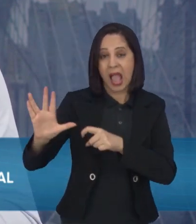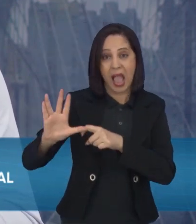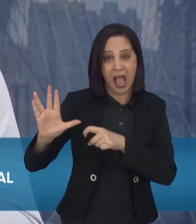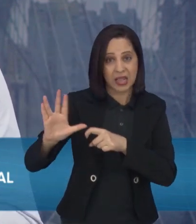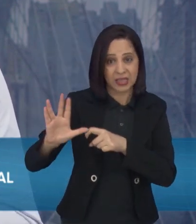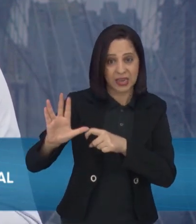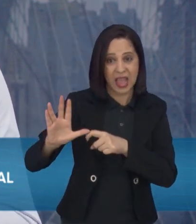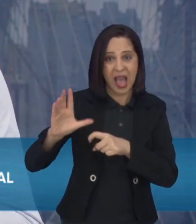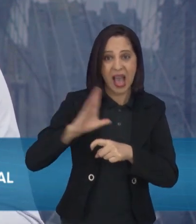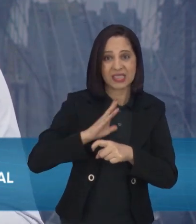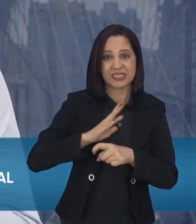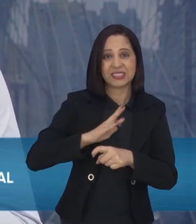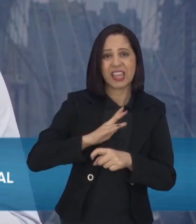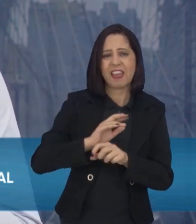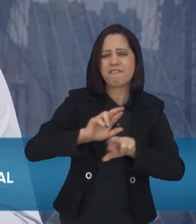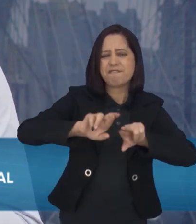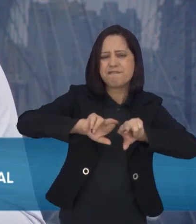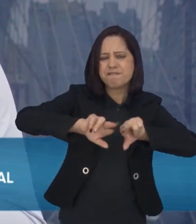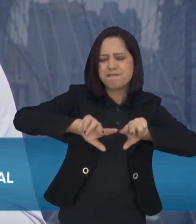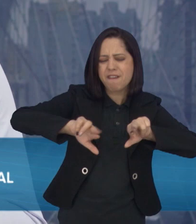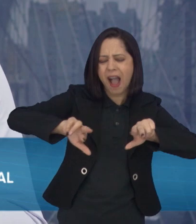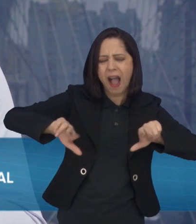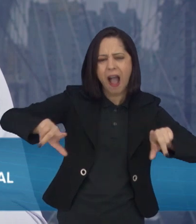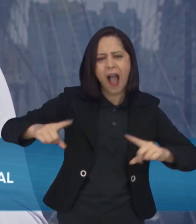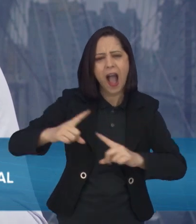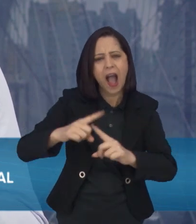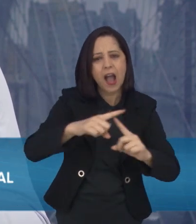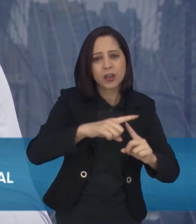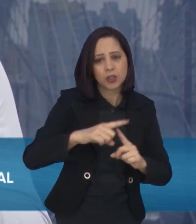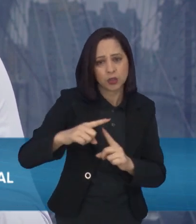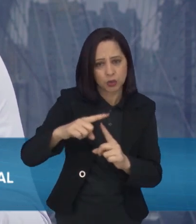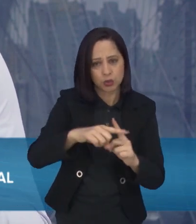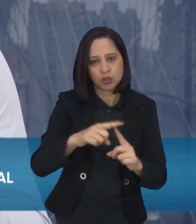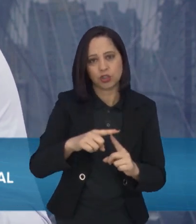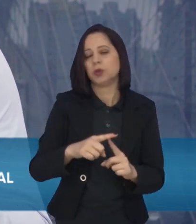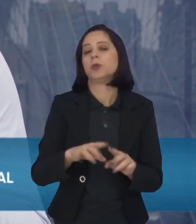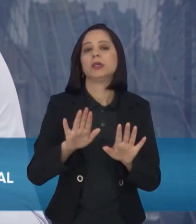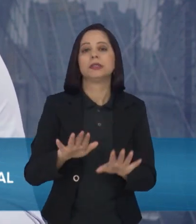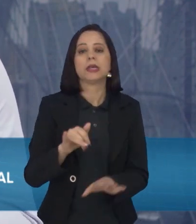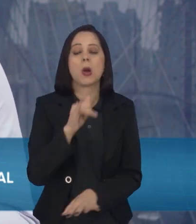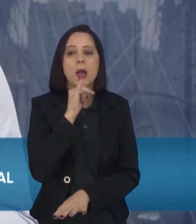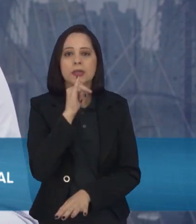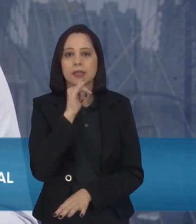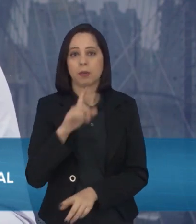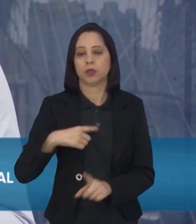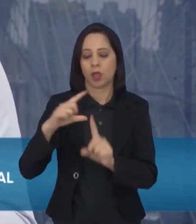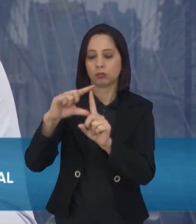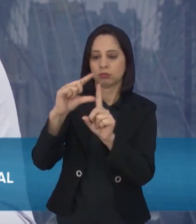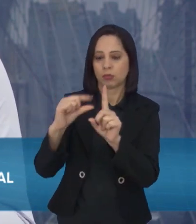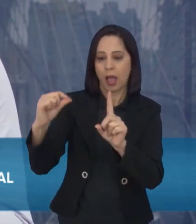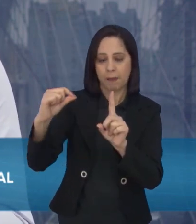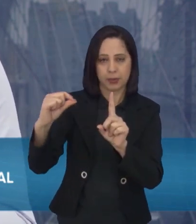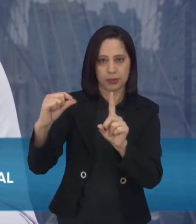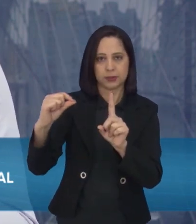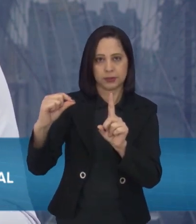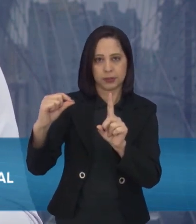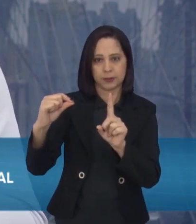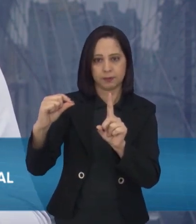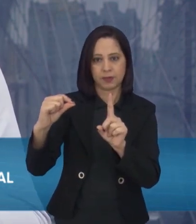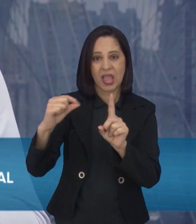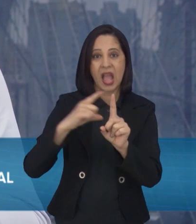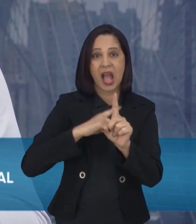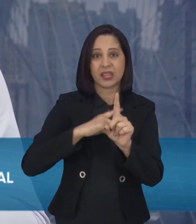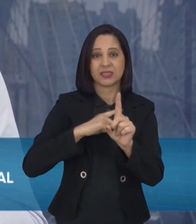tipos de canabinoides. Nós temos que entender o seguinte, toda vez que eu entro com o fitocannabinoide para um paciente existem várias